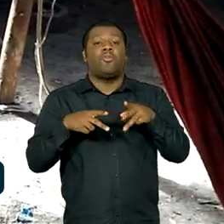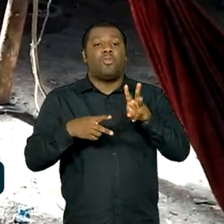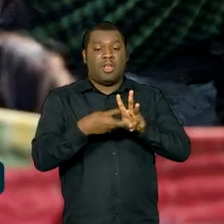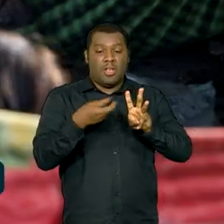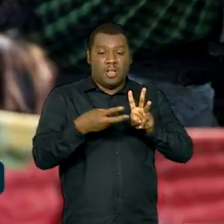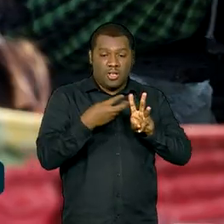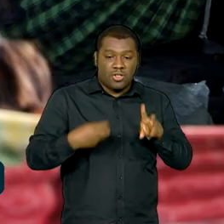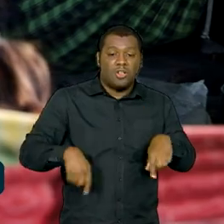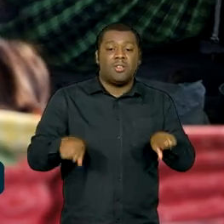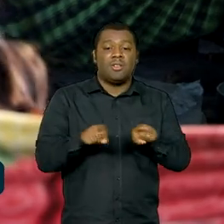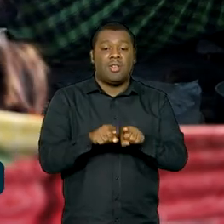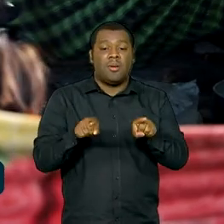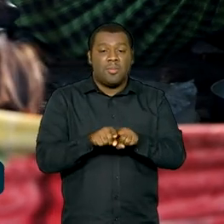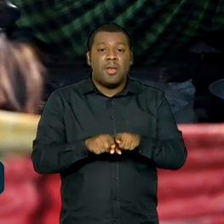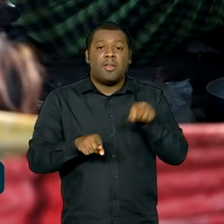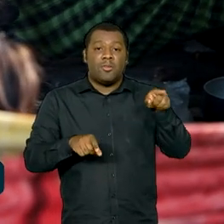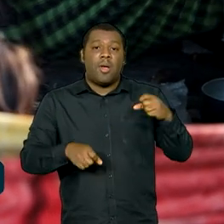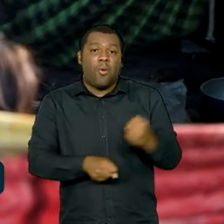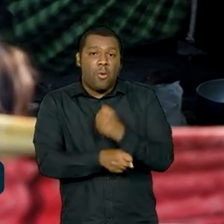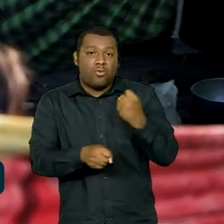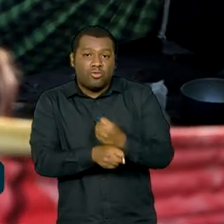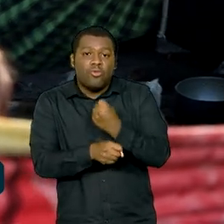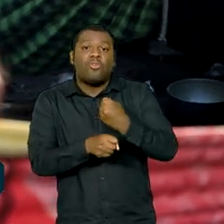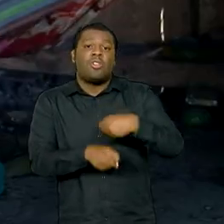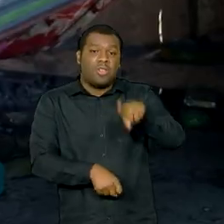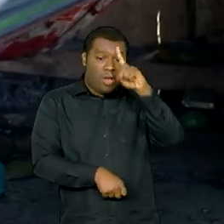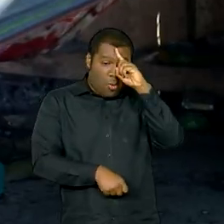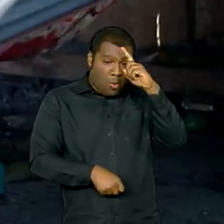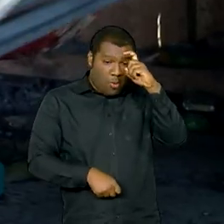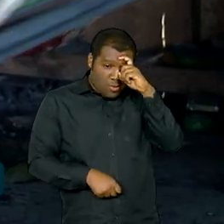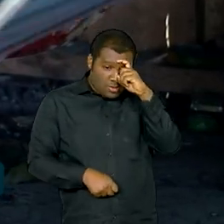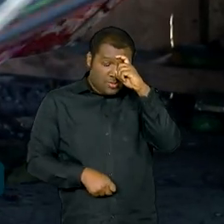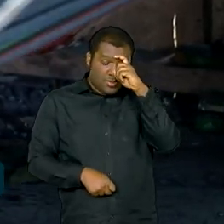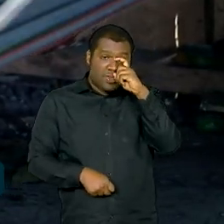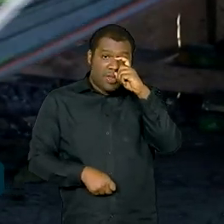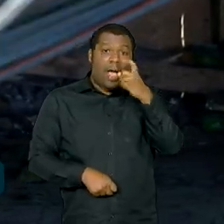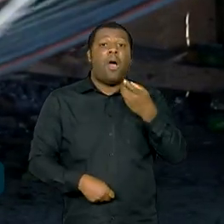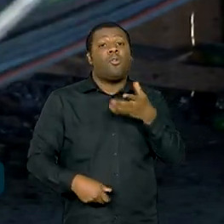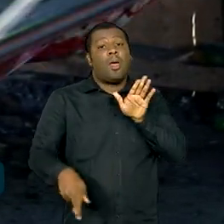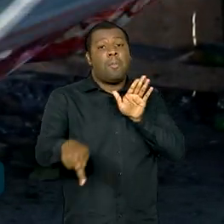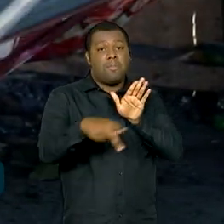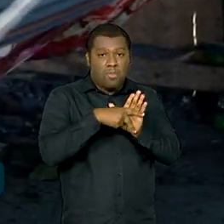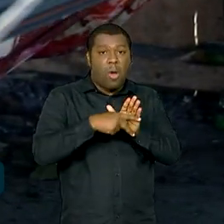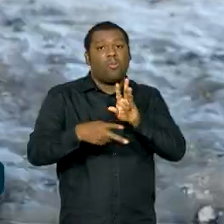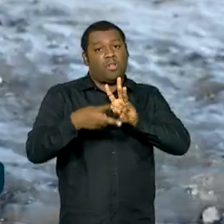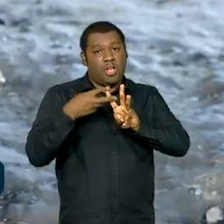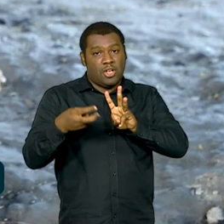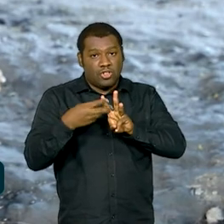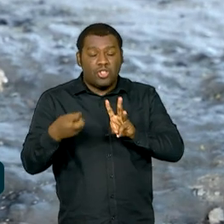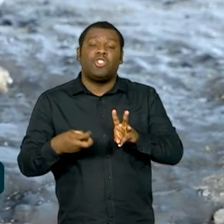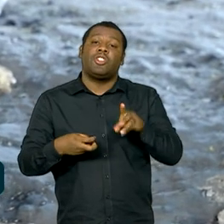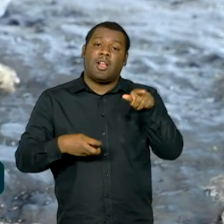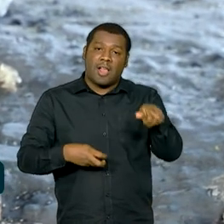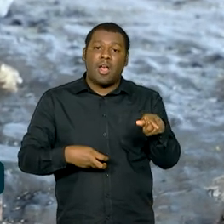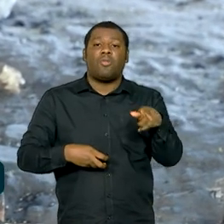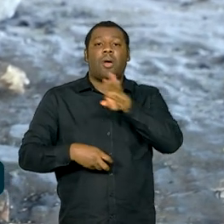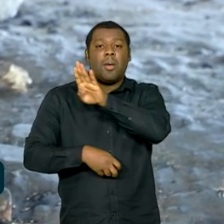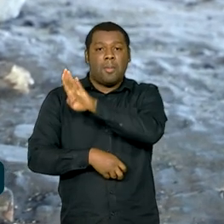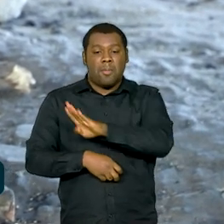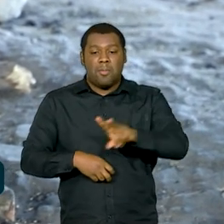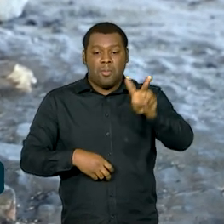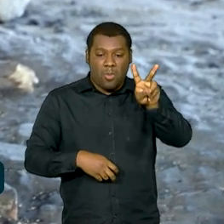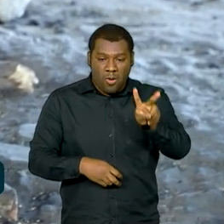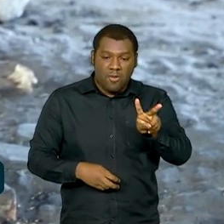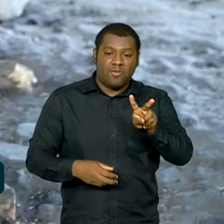Indígena em Boa Vista e a construção do primeiro hospital indígena do Brasil, que também